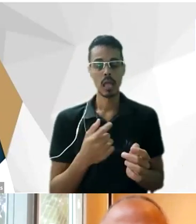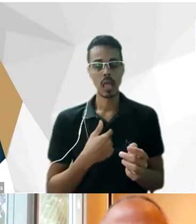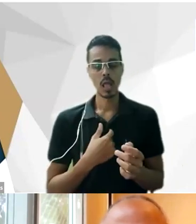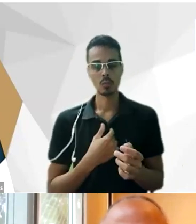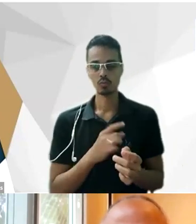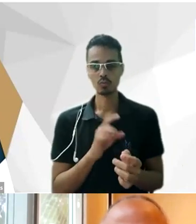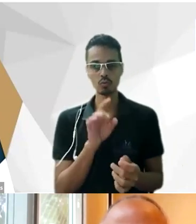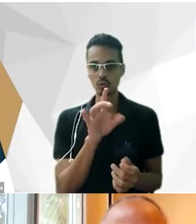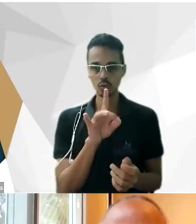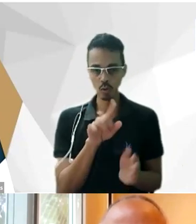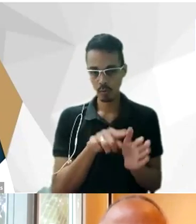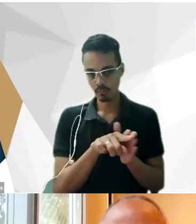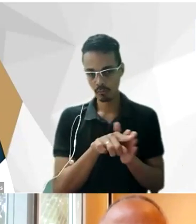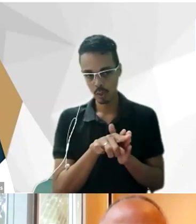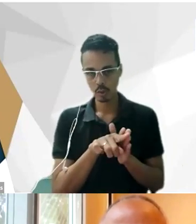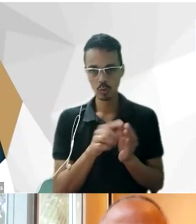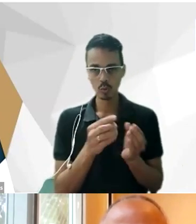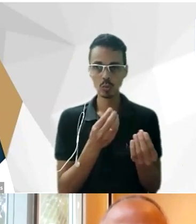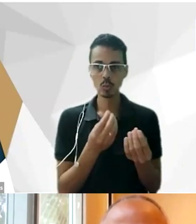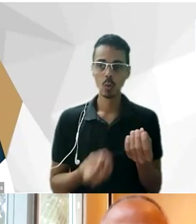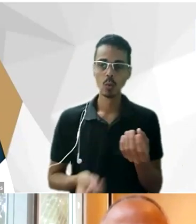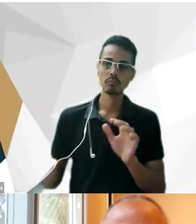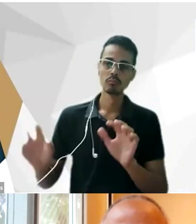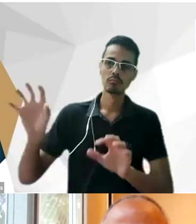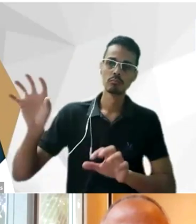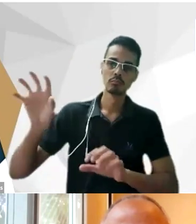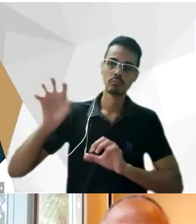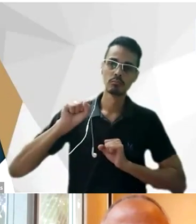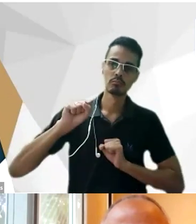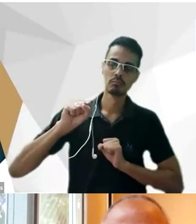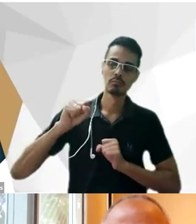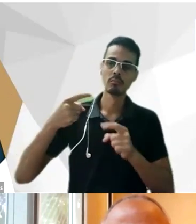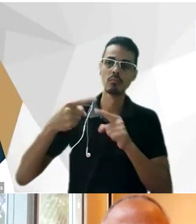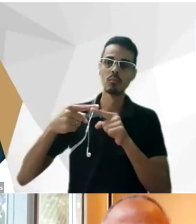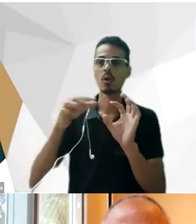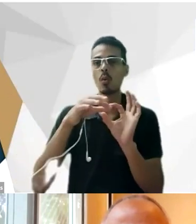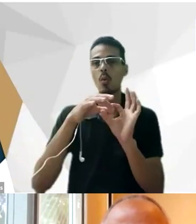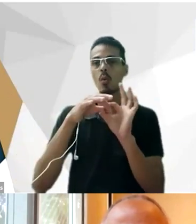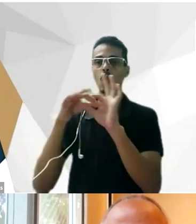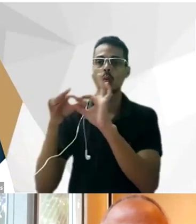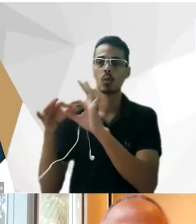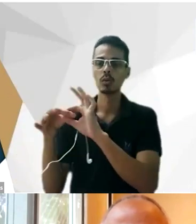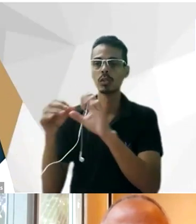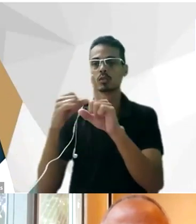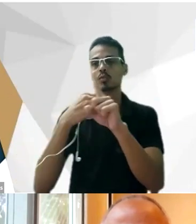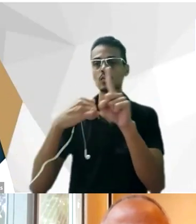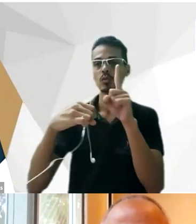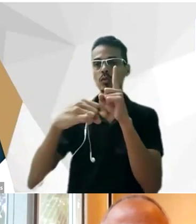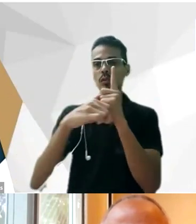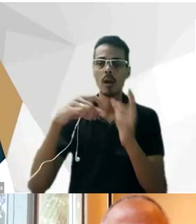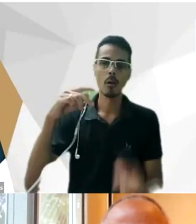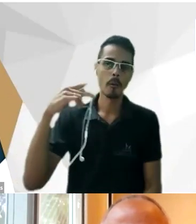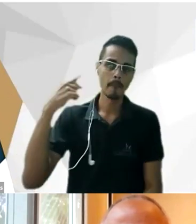apropriação que tem a ver com um determinado contexto sociopolítico cultural e eu acho que sempre há